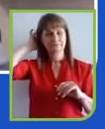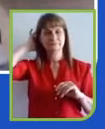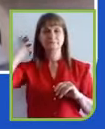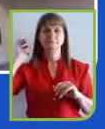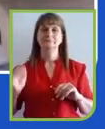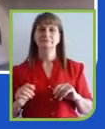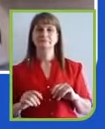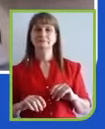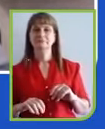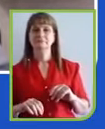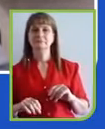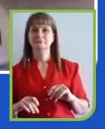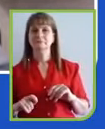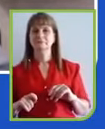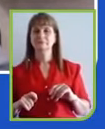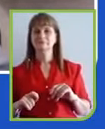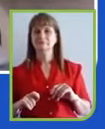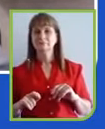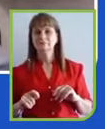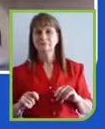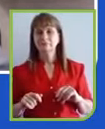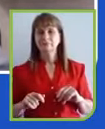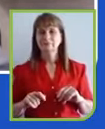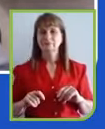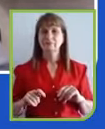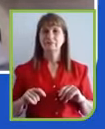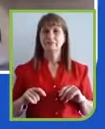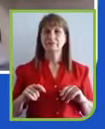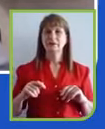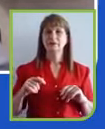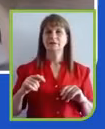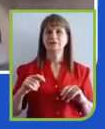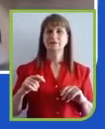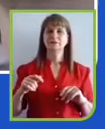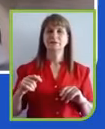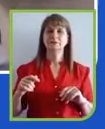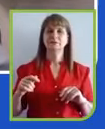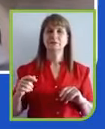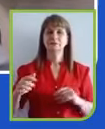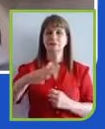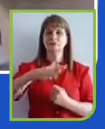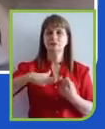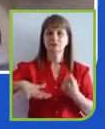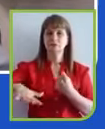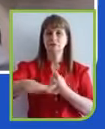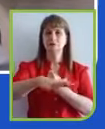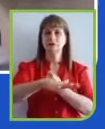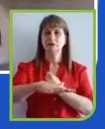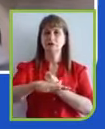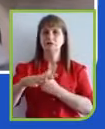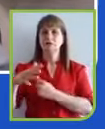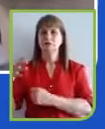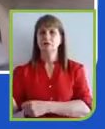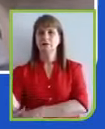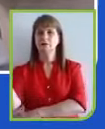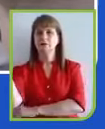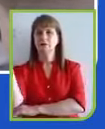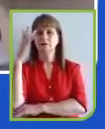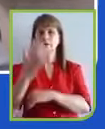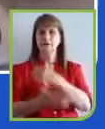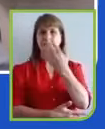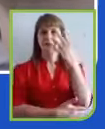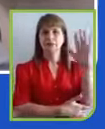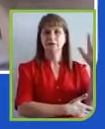processo. Aquele processo é o equilíbrio entre o econômico, social e ambiental, onde aquele famoso gráfico onde você tinha uma intersecção e